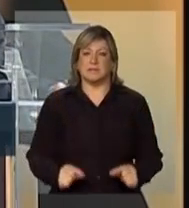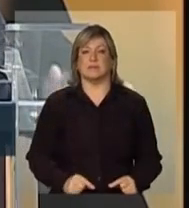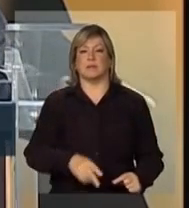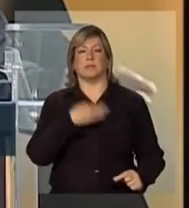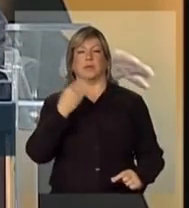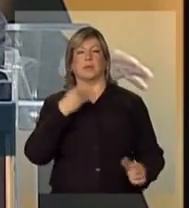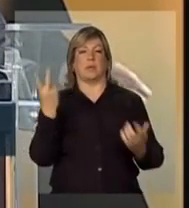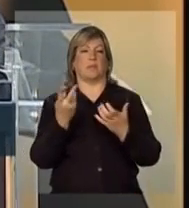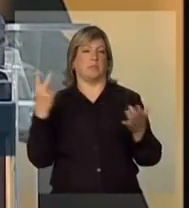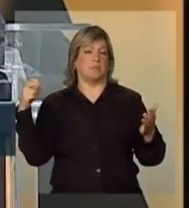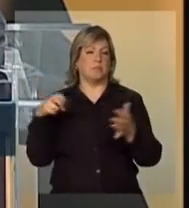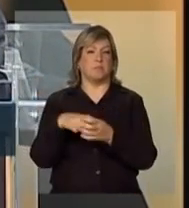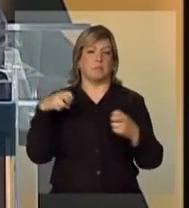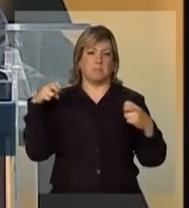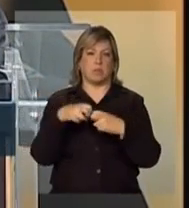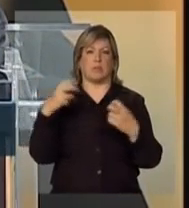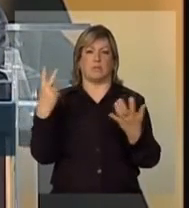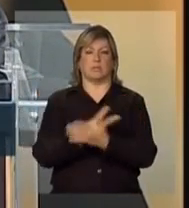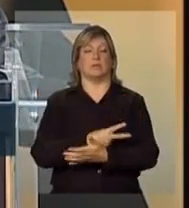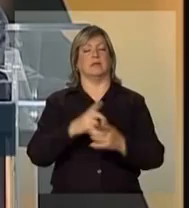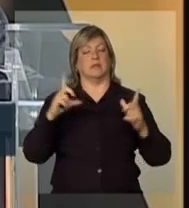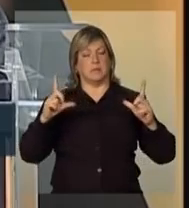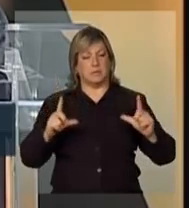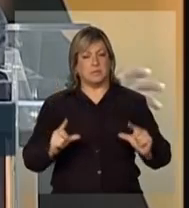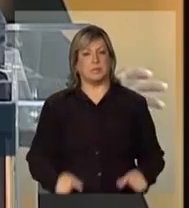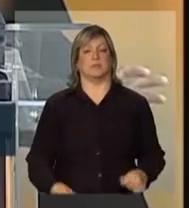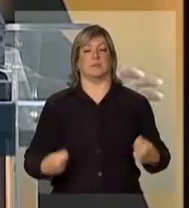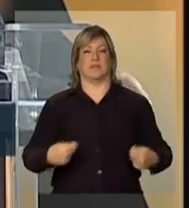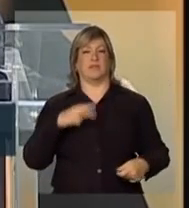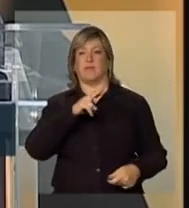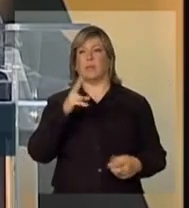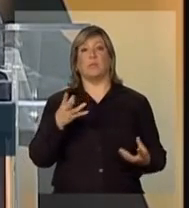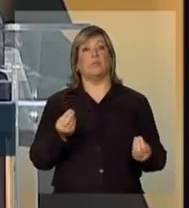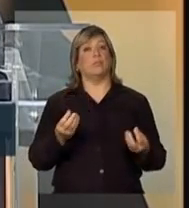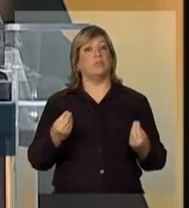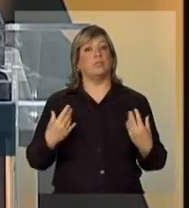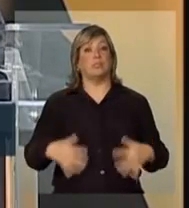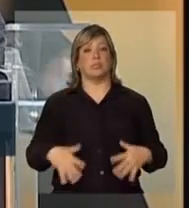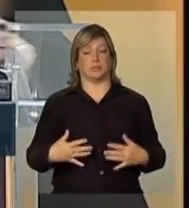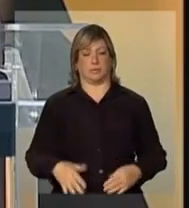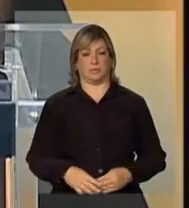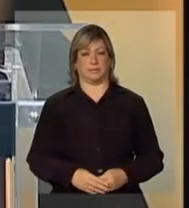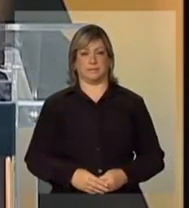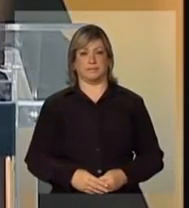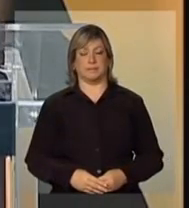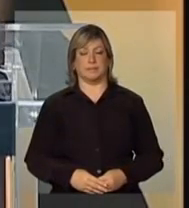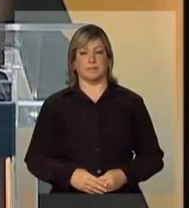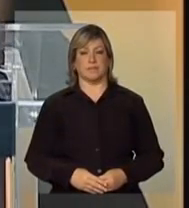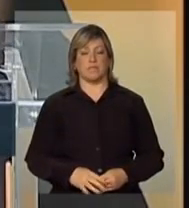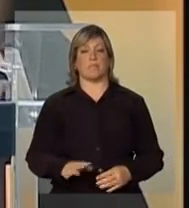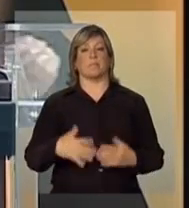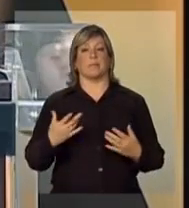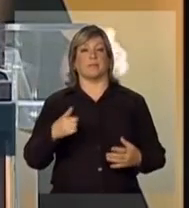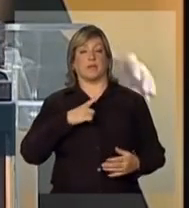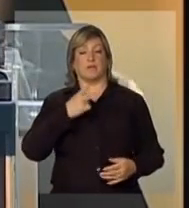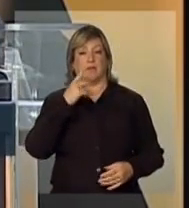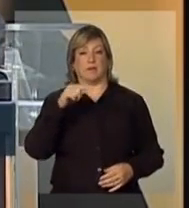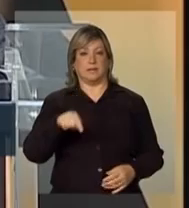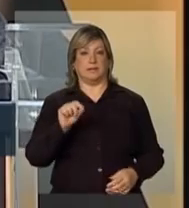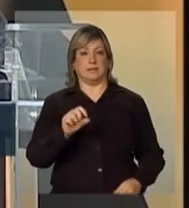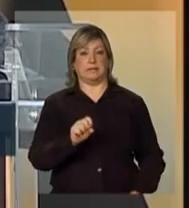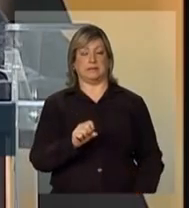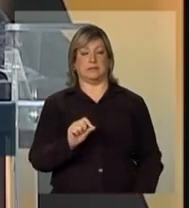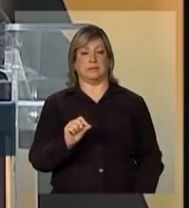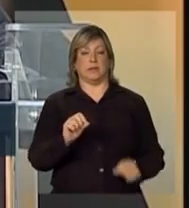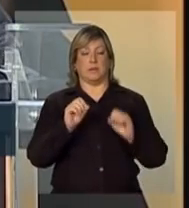dos acidentes que nós temos vivenciado. Quando falo aqui na sinalização